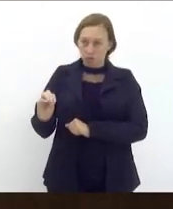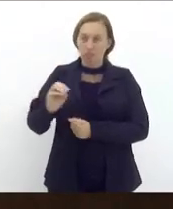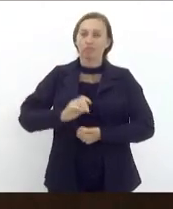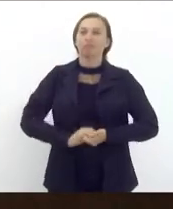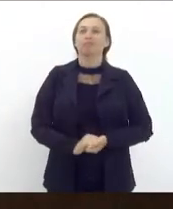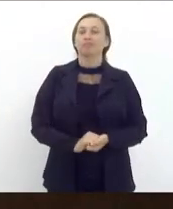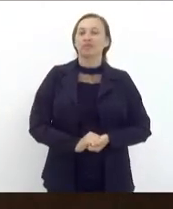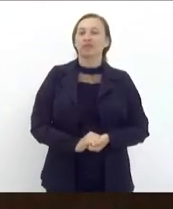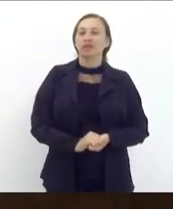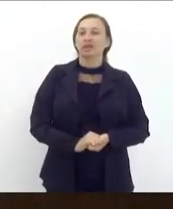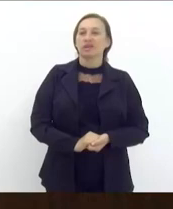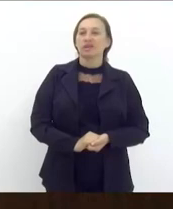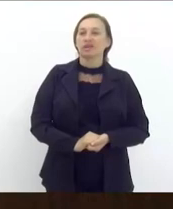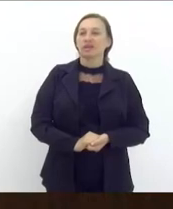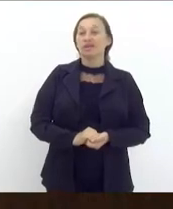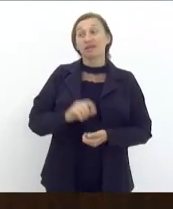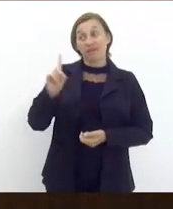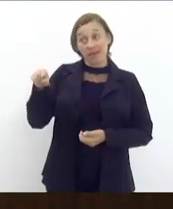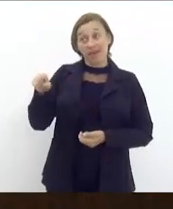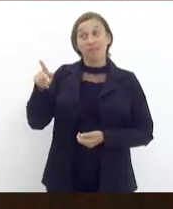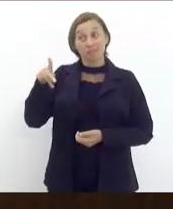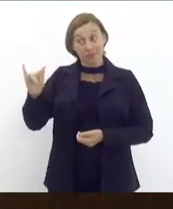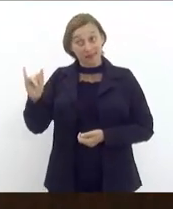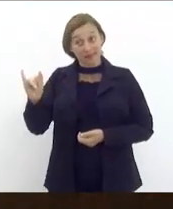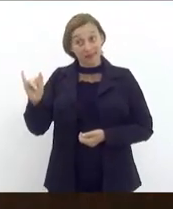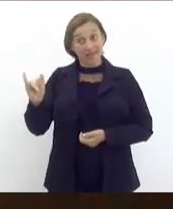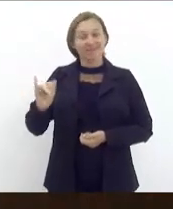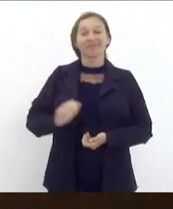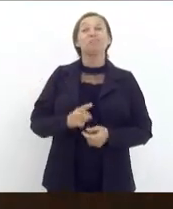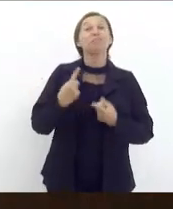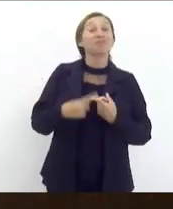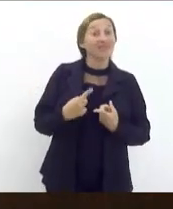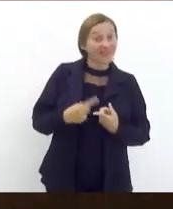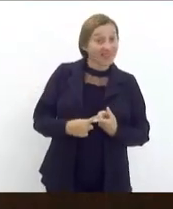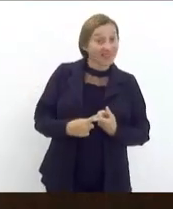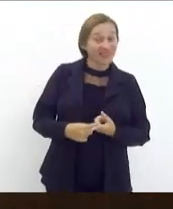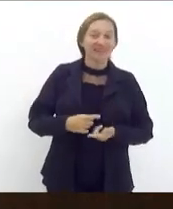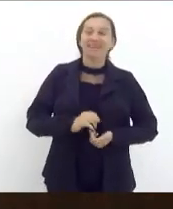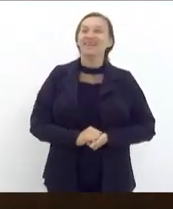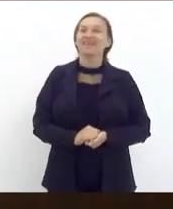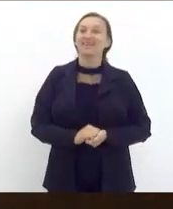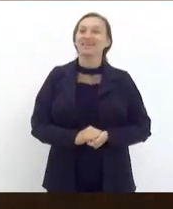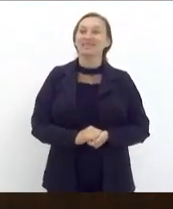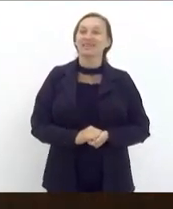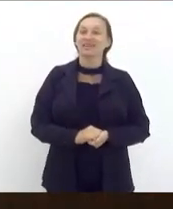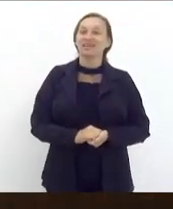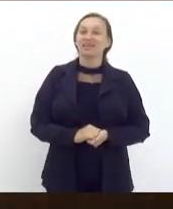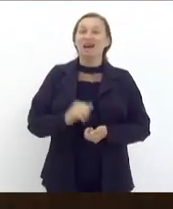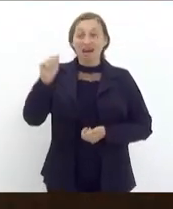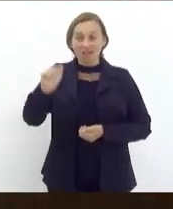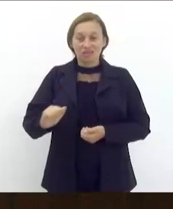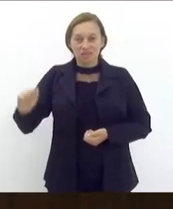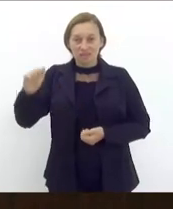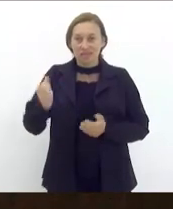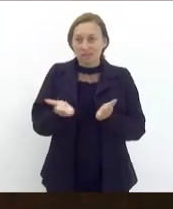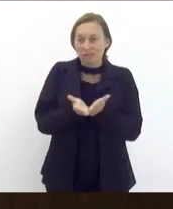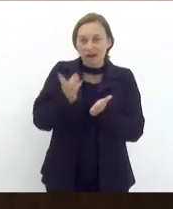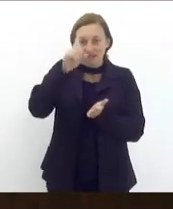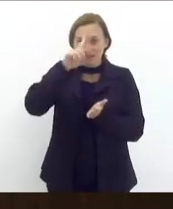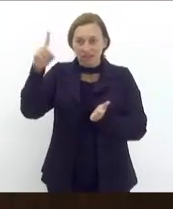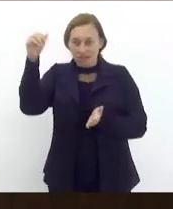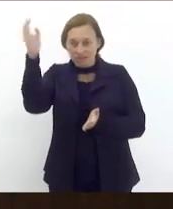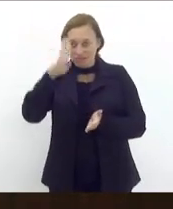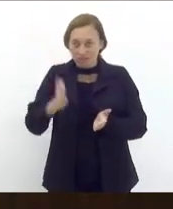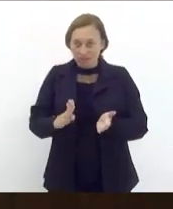que se diz ser pai. Por quê? Porque a sociedade bíblica do Brasil é uma entidade sem